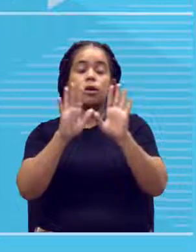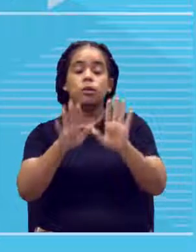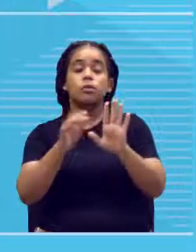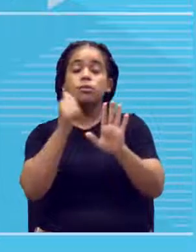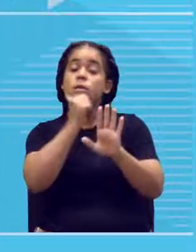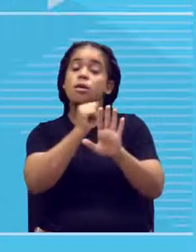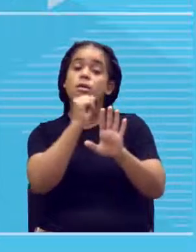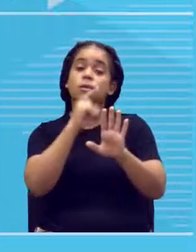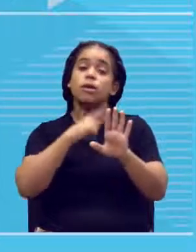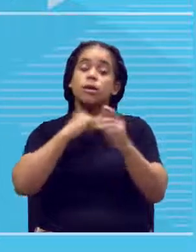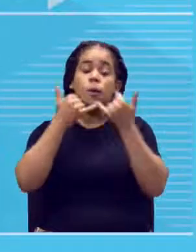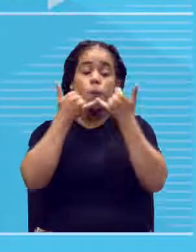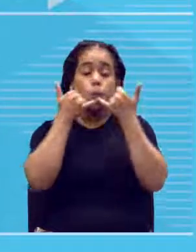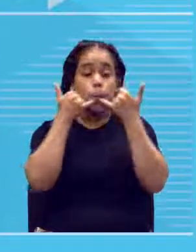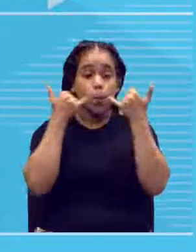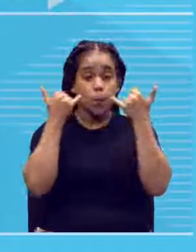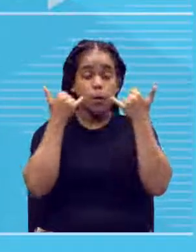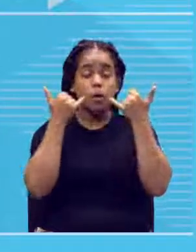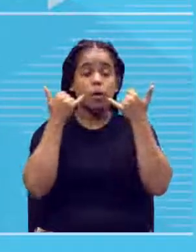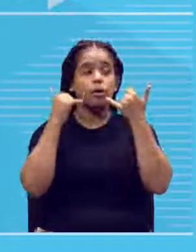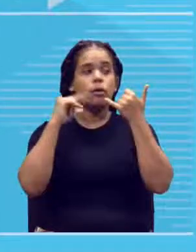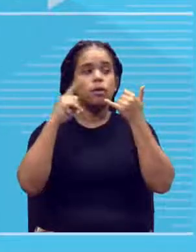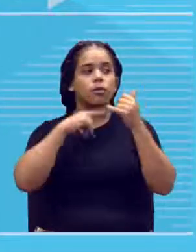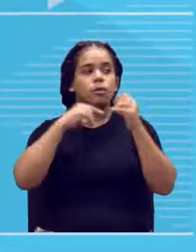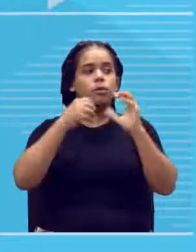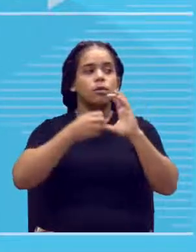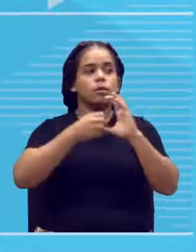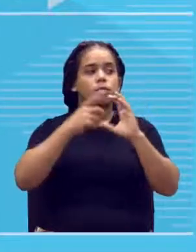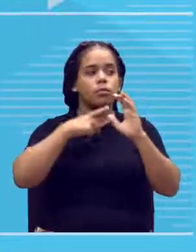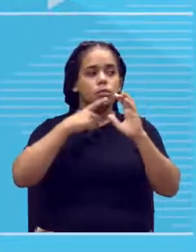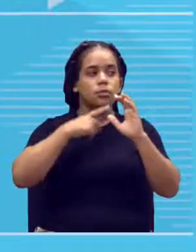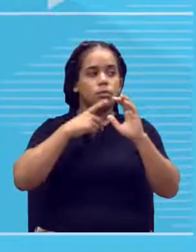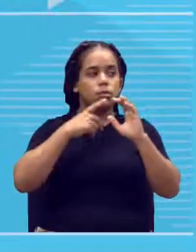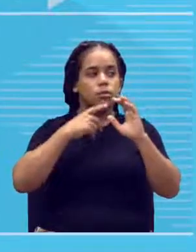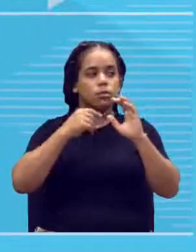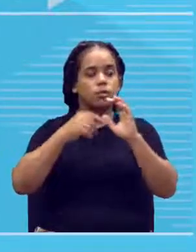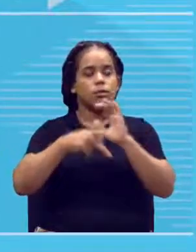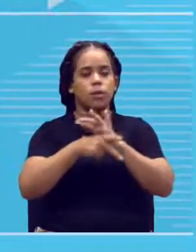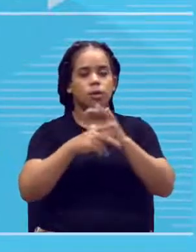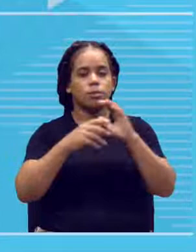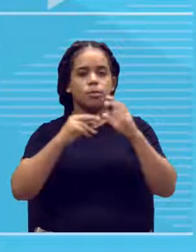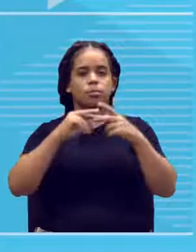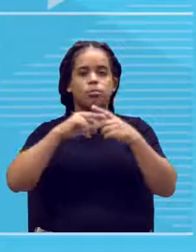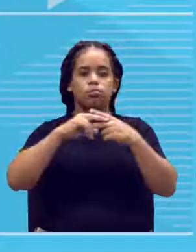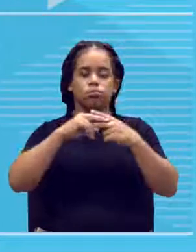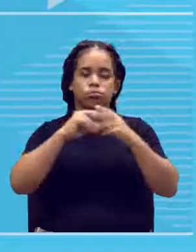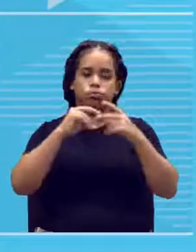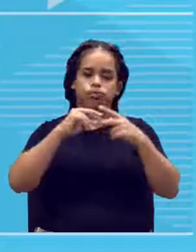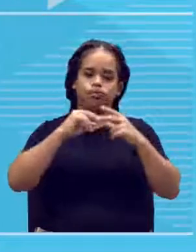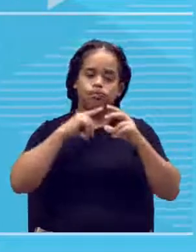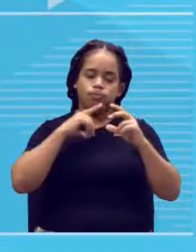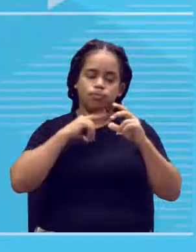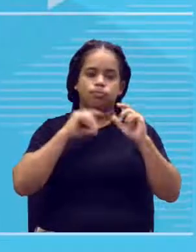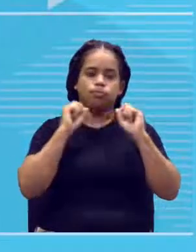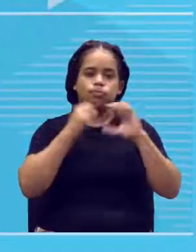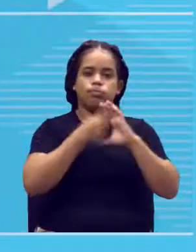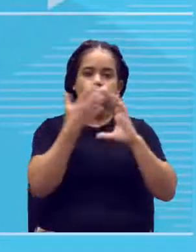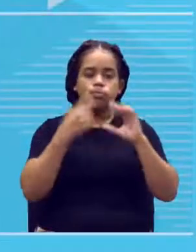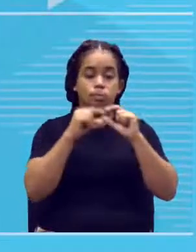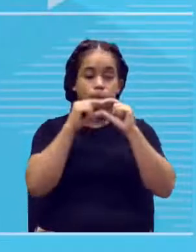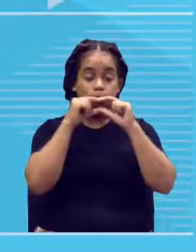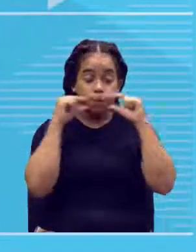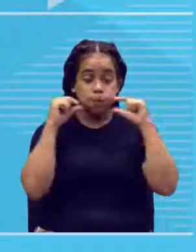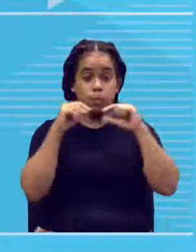é uma característica recessiva. O lábio grosso é uma característica dominante. Então, o lábio